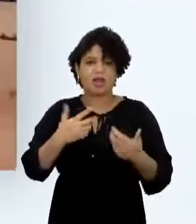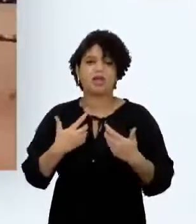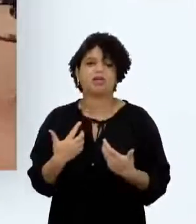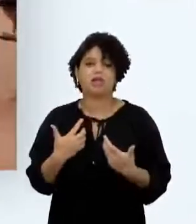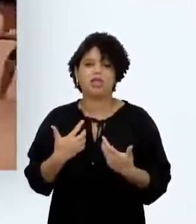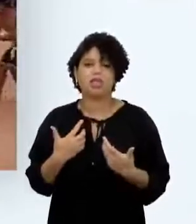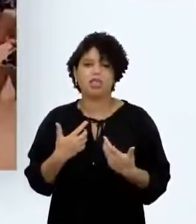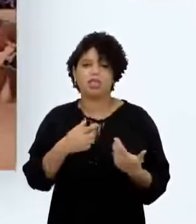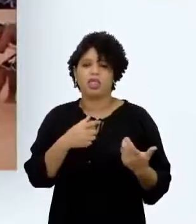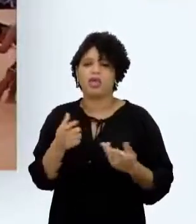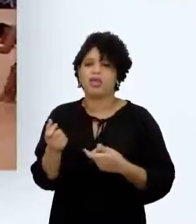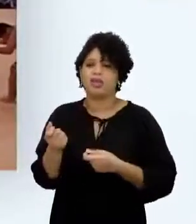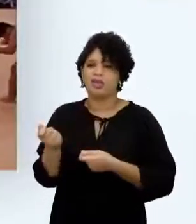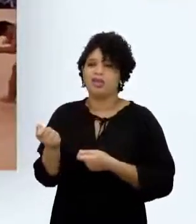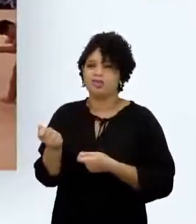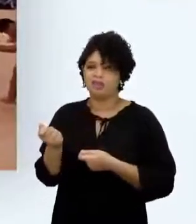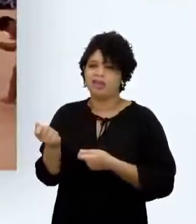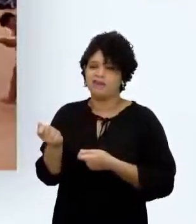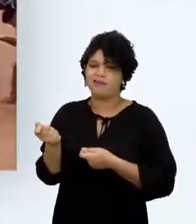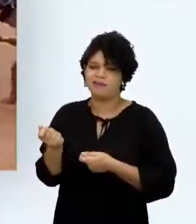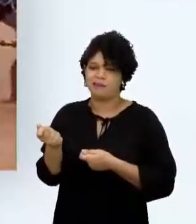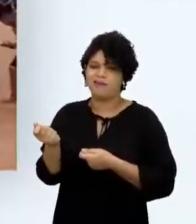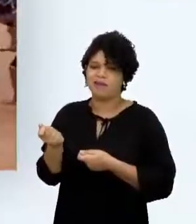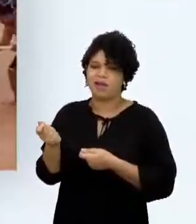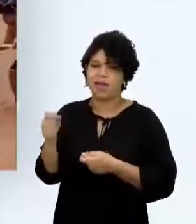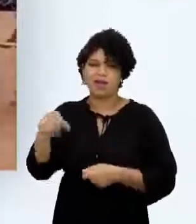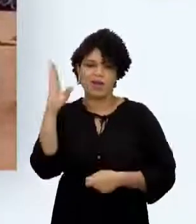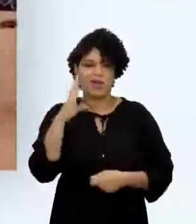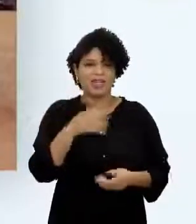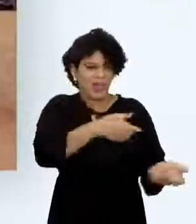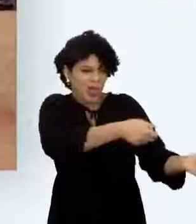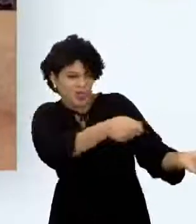Perderam o ritmo para os atletas do Alto Xingu